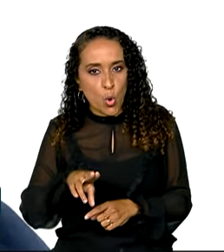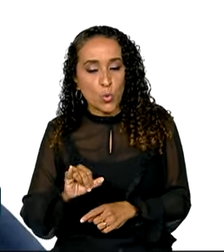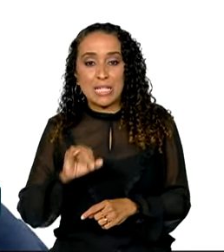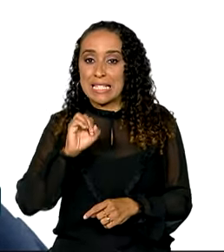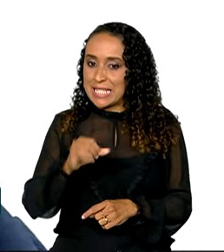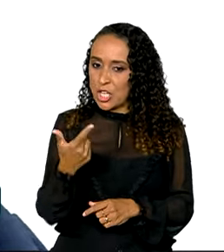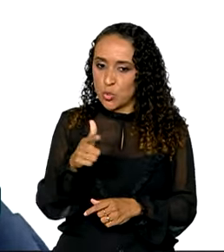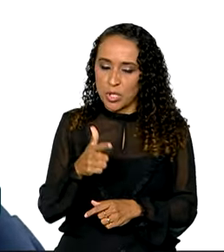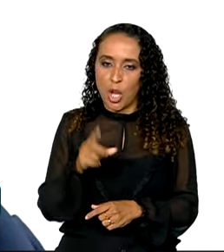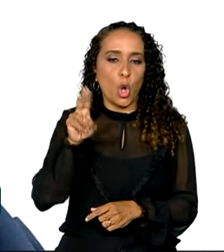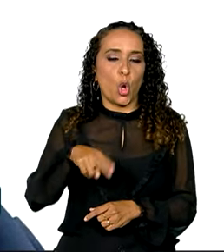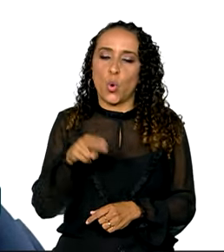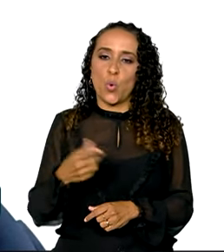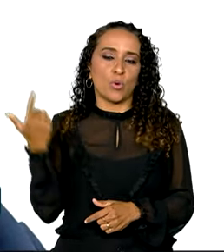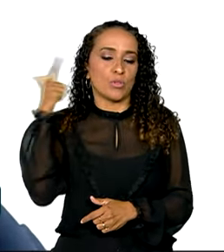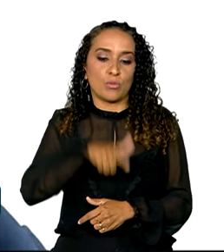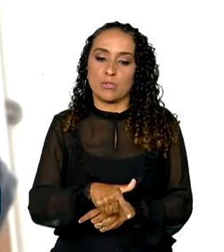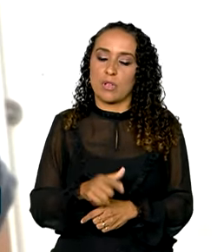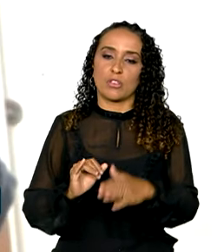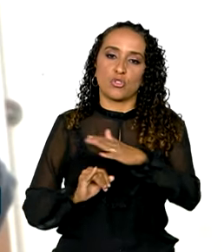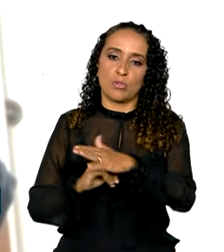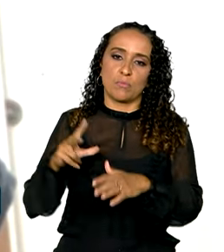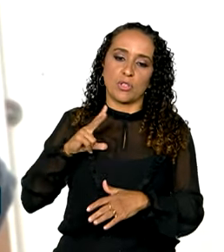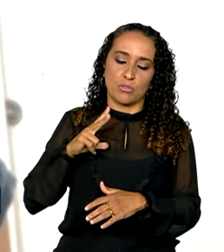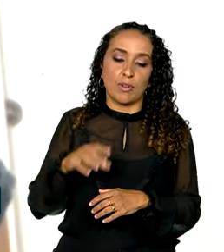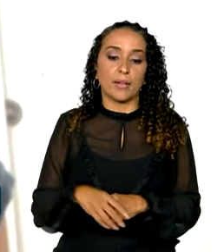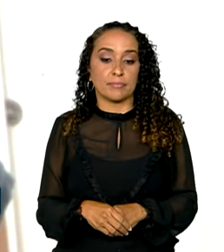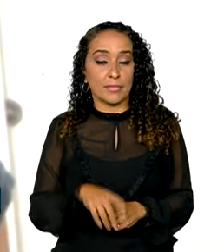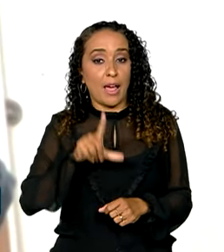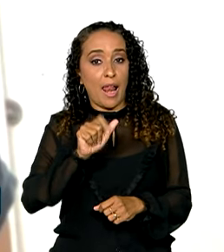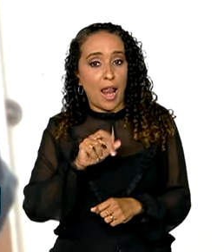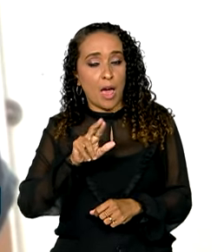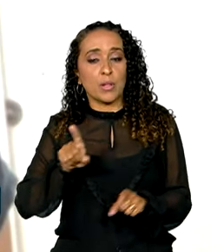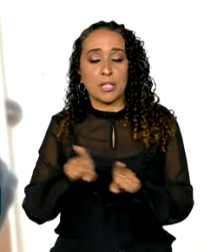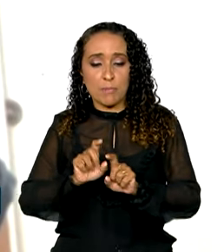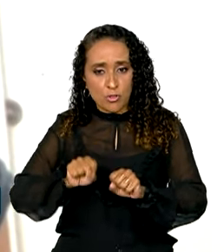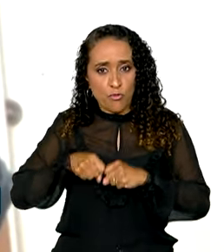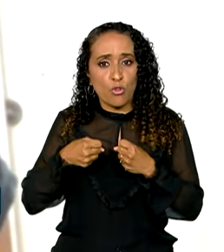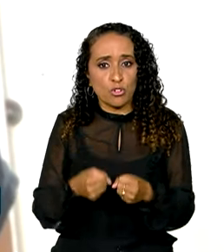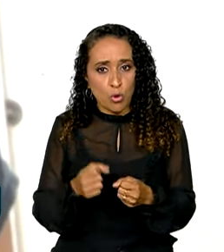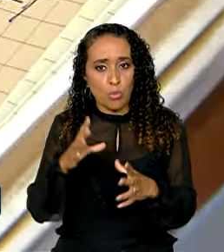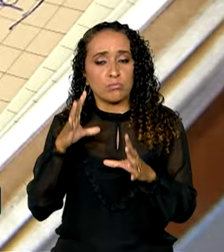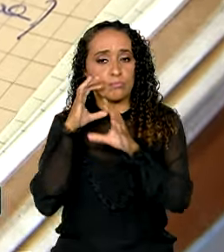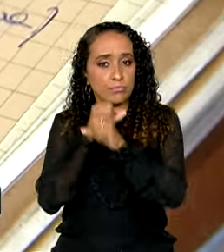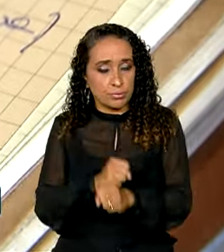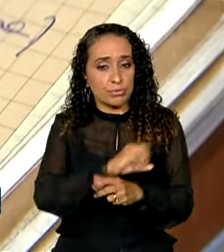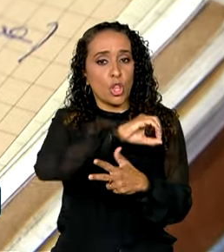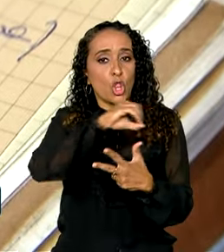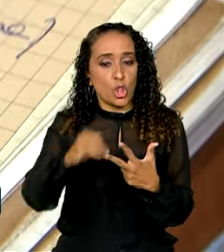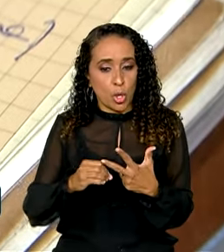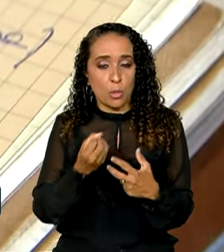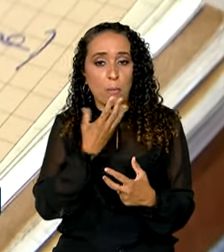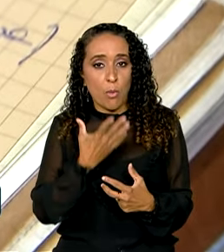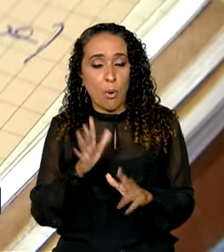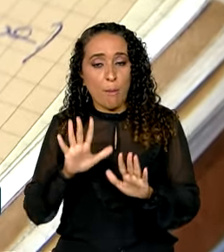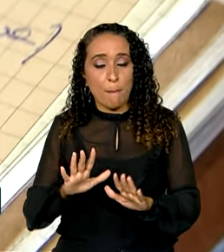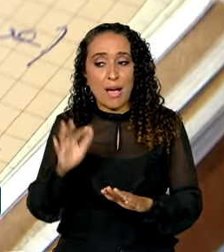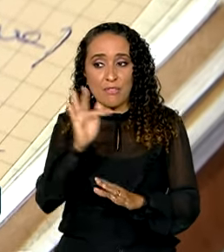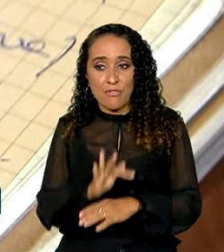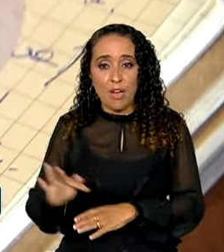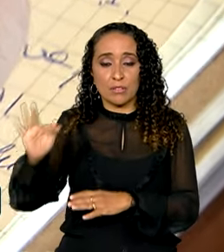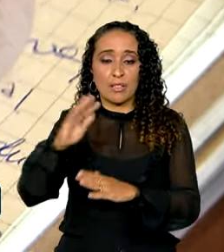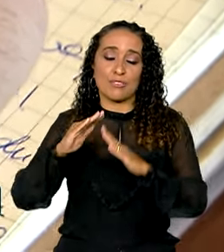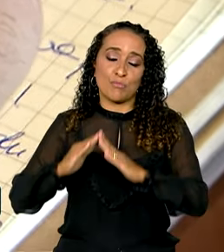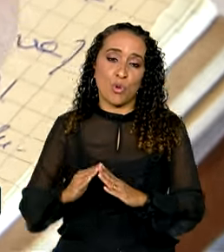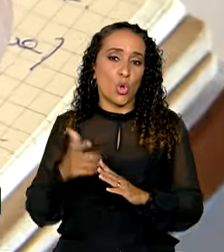houvesse o ProUni, eu jamais estaria na instituição particular. Laura também se esforçou e tirou uma boa nota no Enem, mas as faculdades da cidade em que